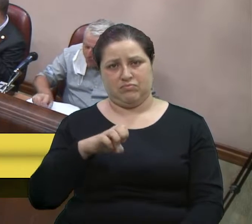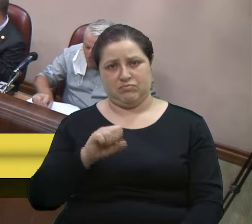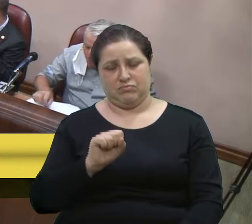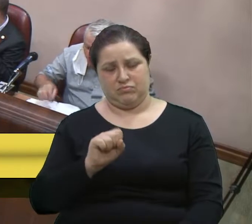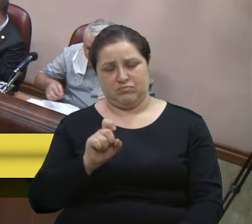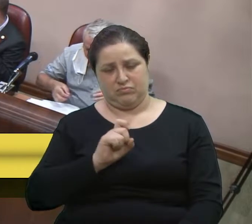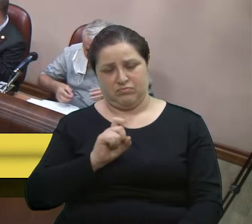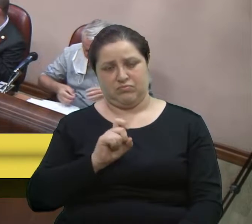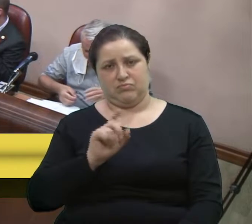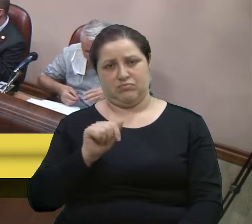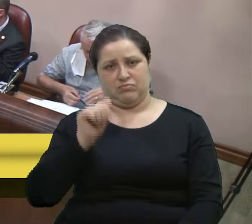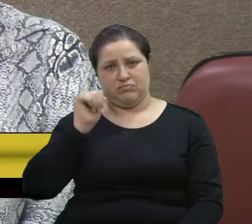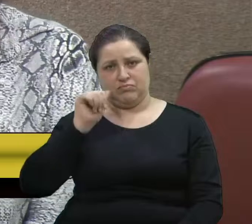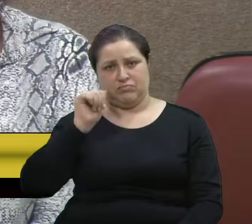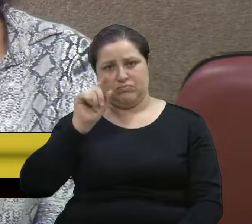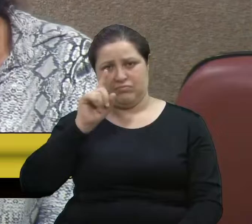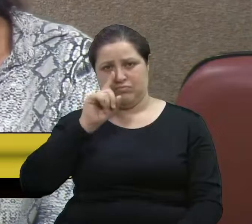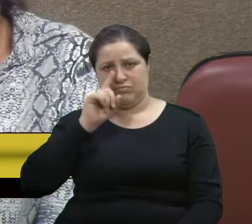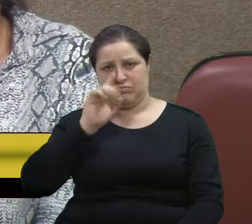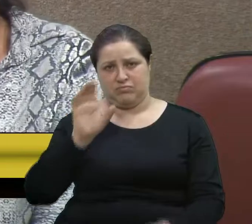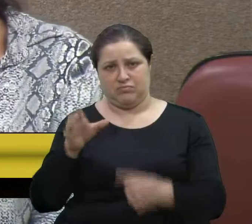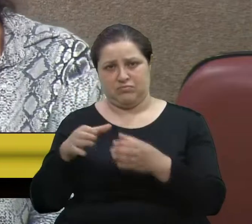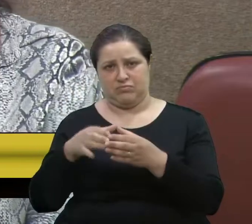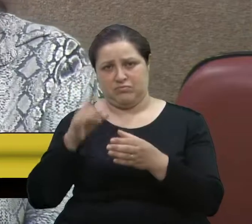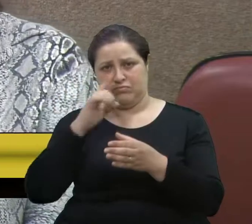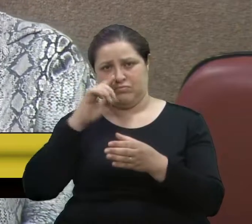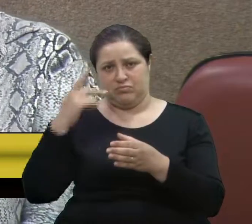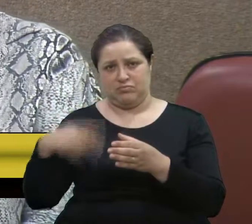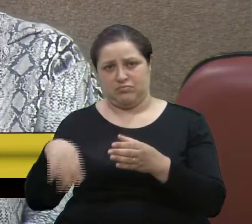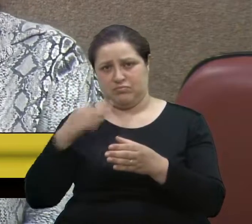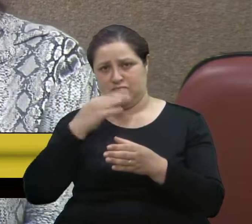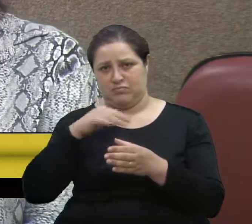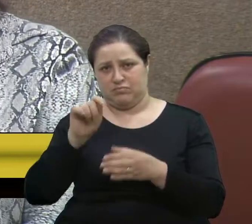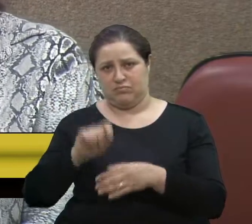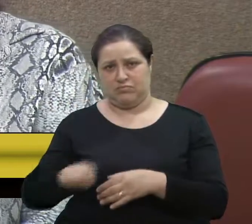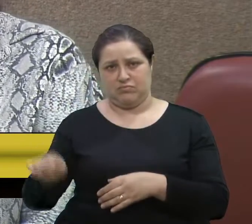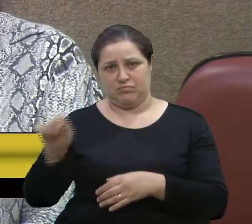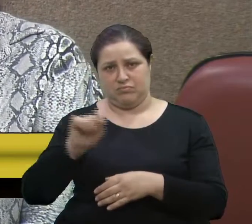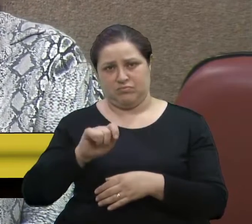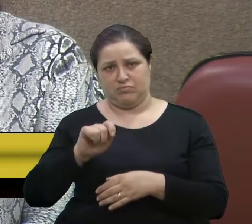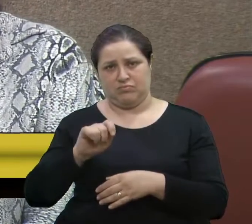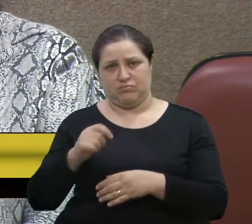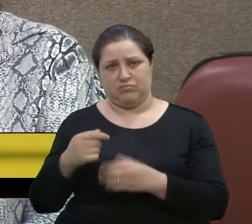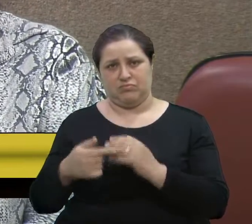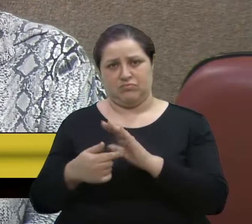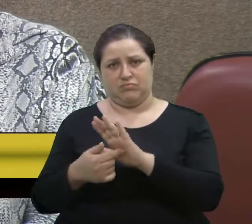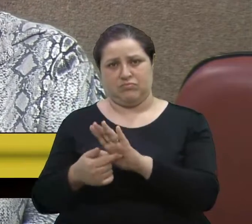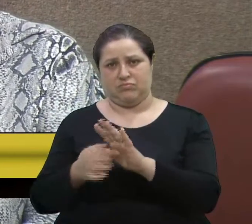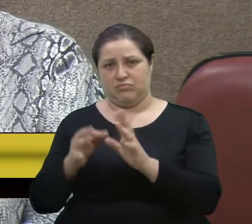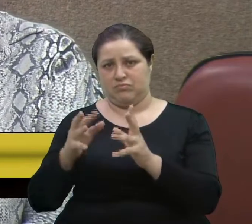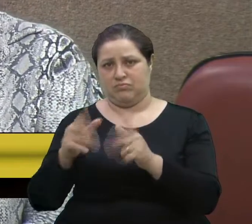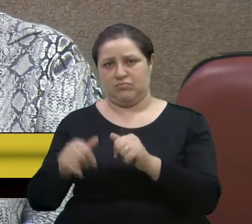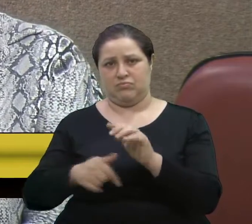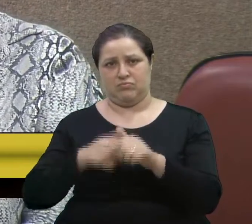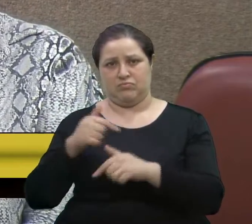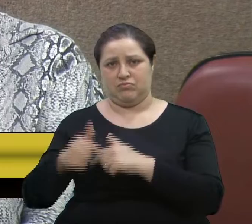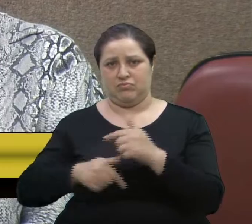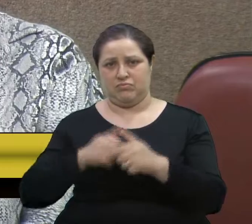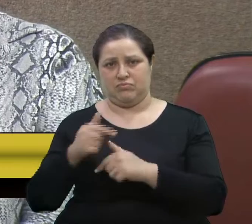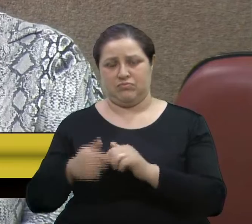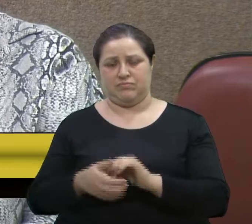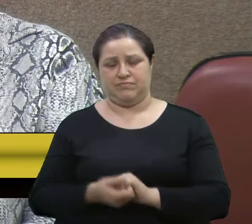mães, o Clube de Mães Caxias do Sul, a associação, as mães colocaram aí todos os seus trabalhos.